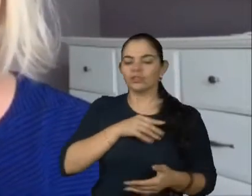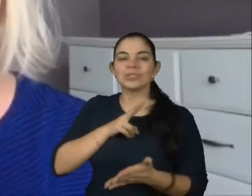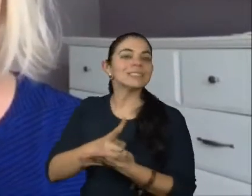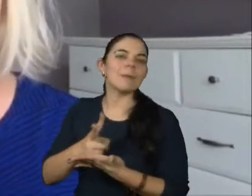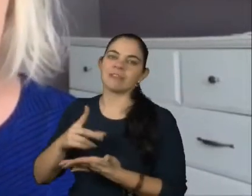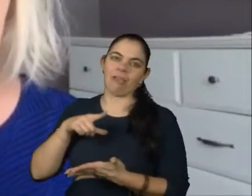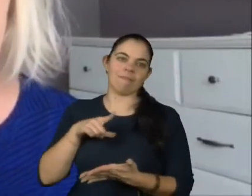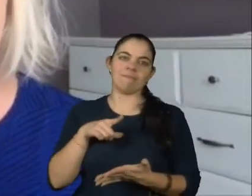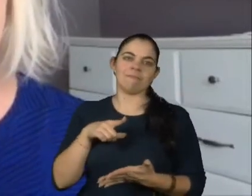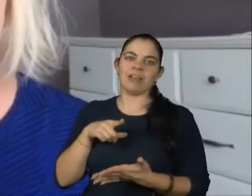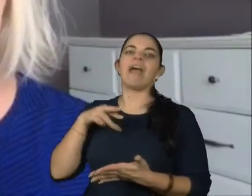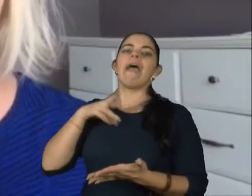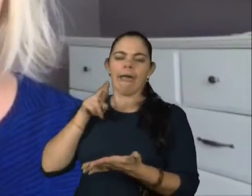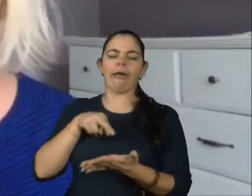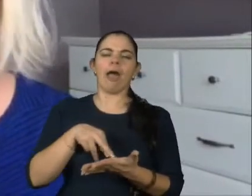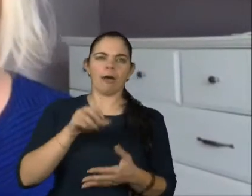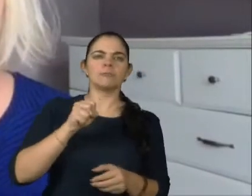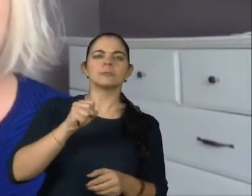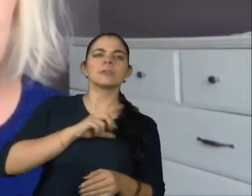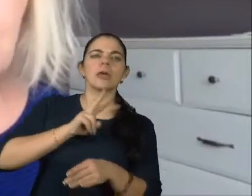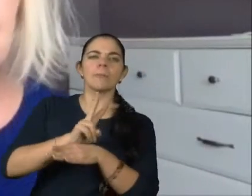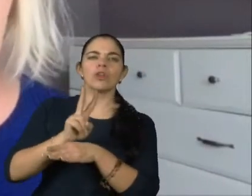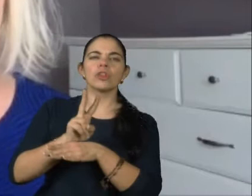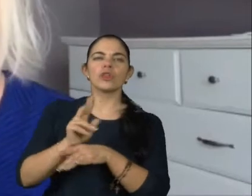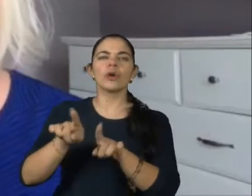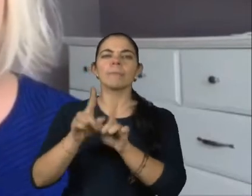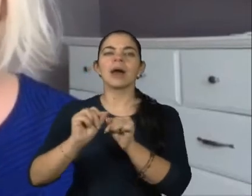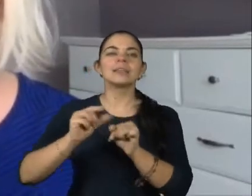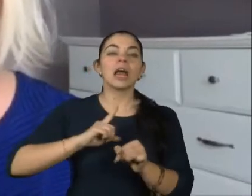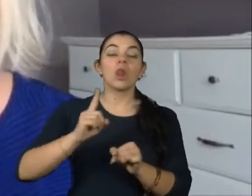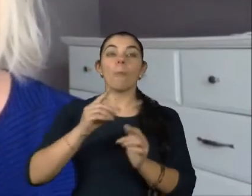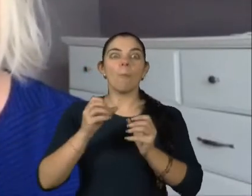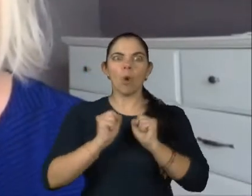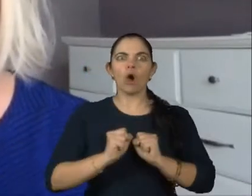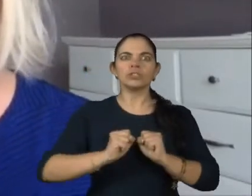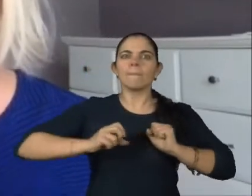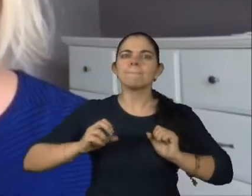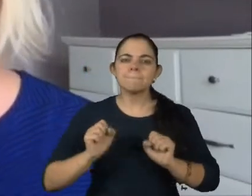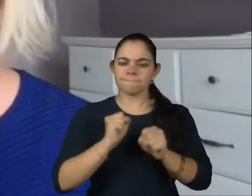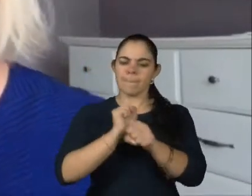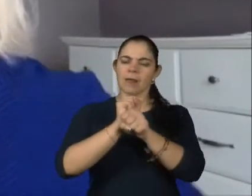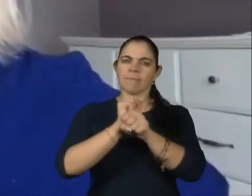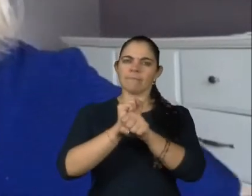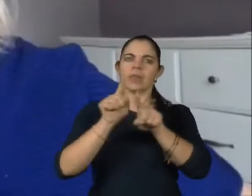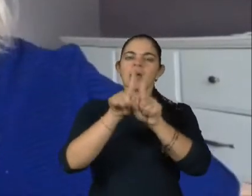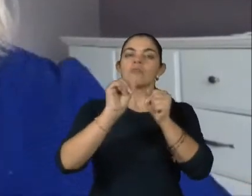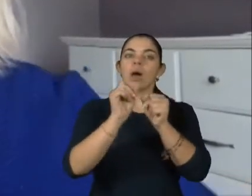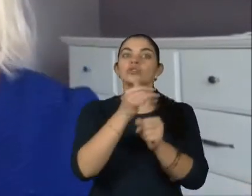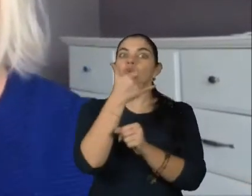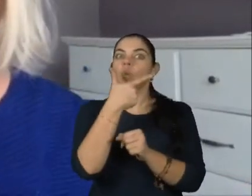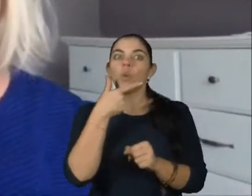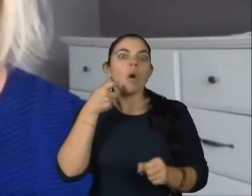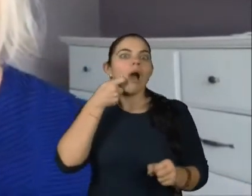O medo é real, o medo é protetor, mas ele não pode ser paralisante. E aí, quando o Alex me